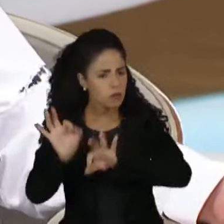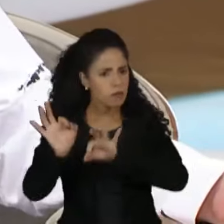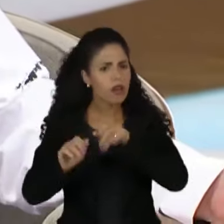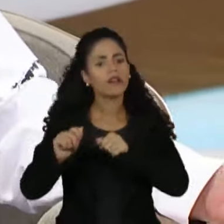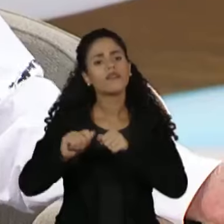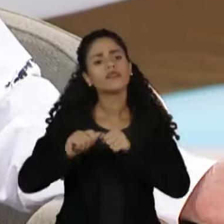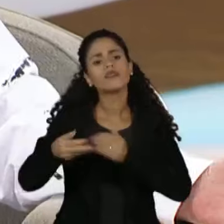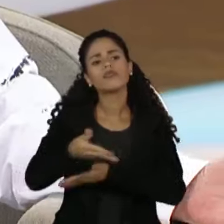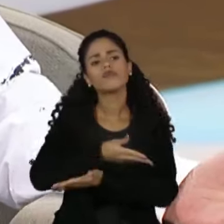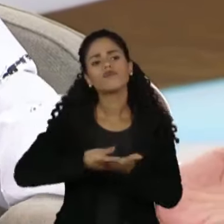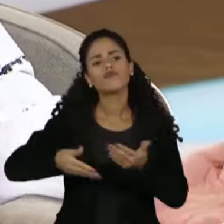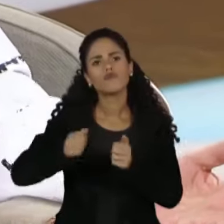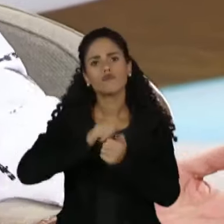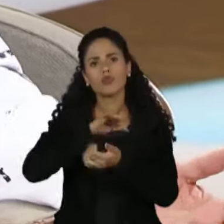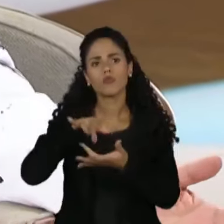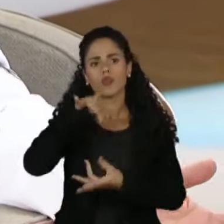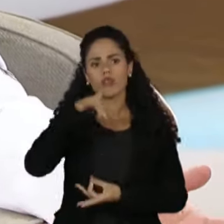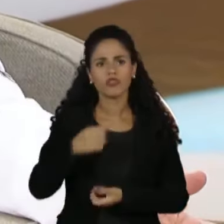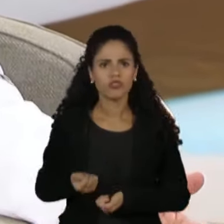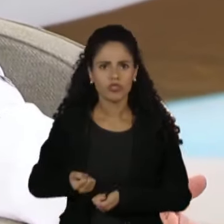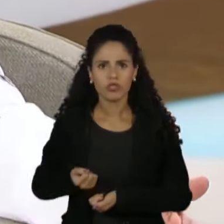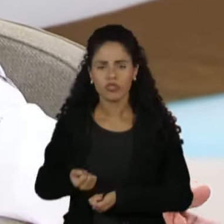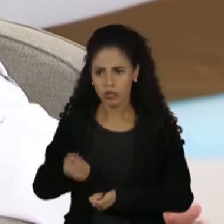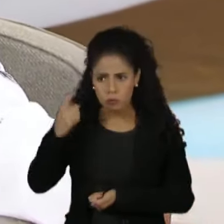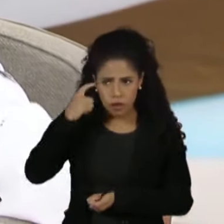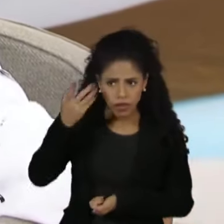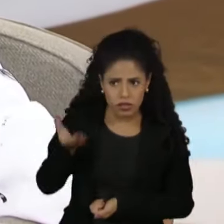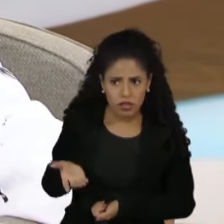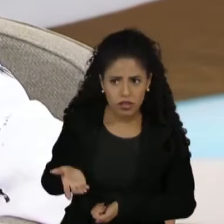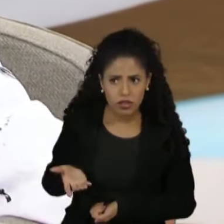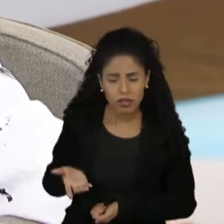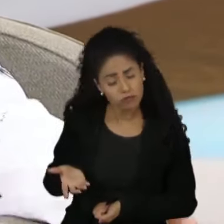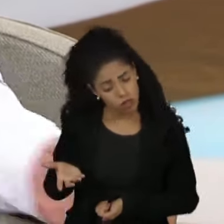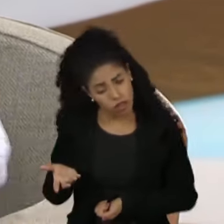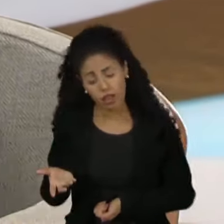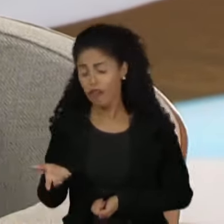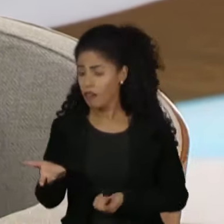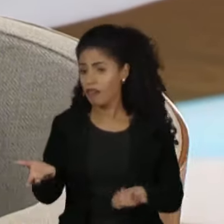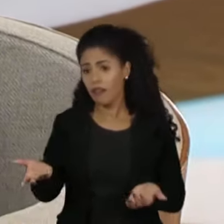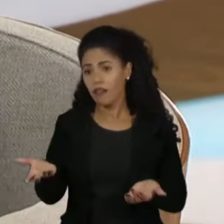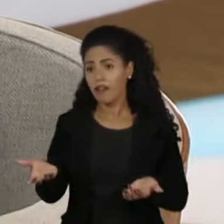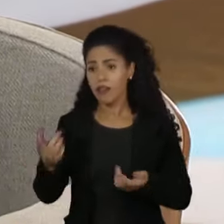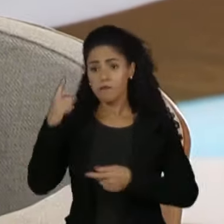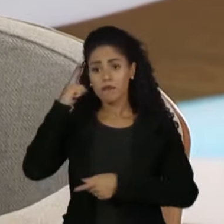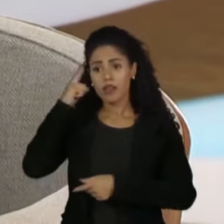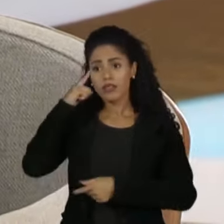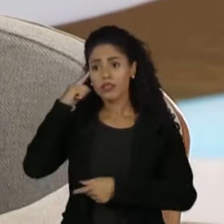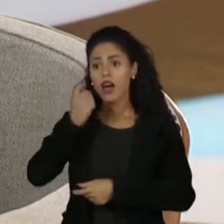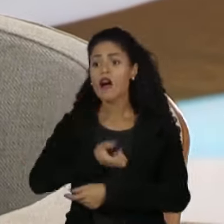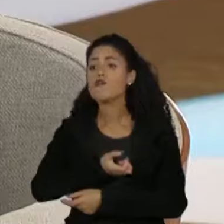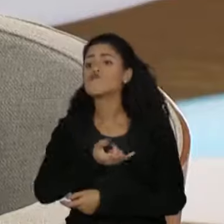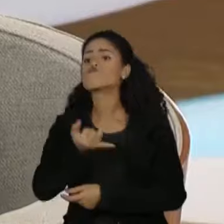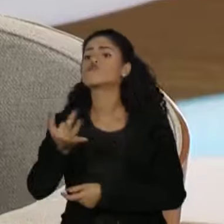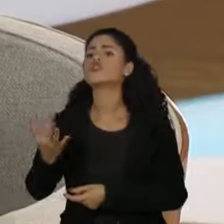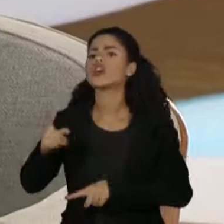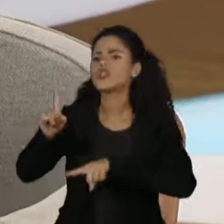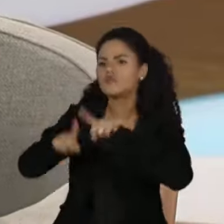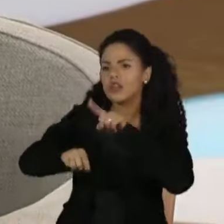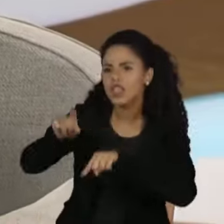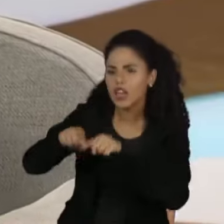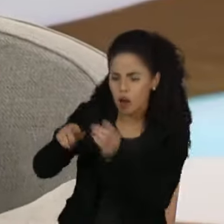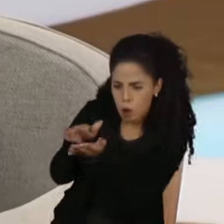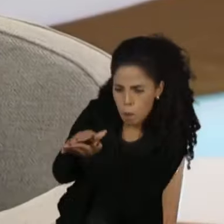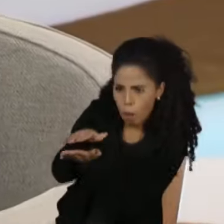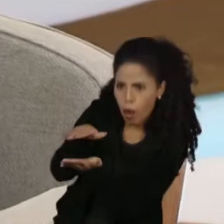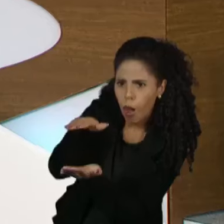transição democrática, pensa lá o seu arquivo, a quantidade de material da